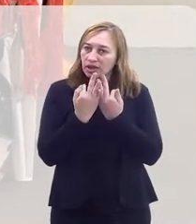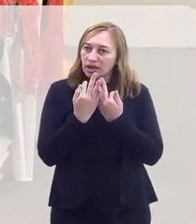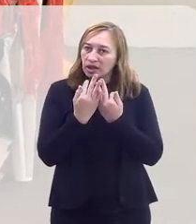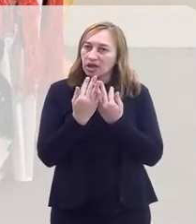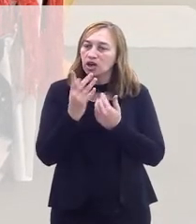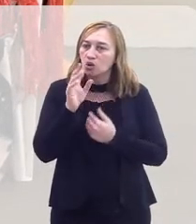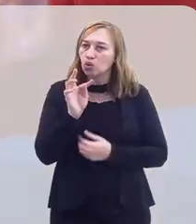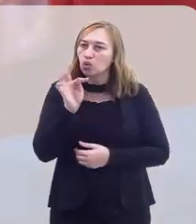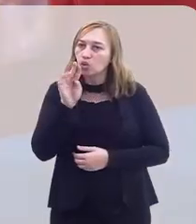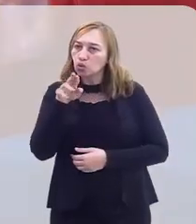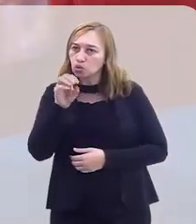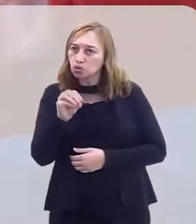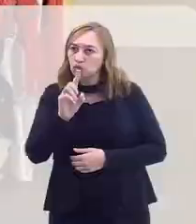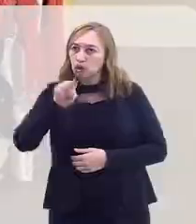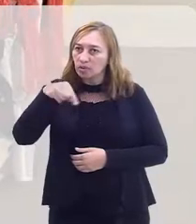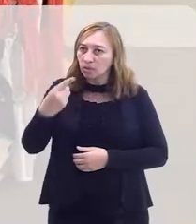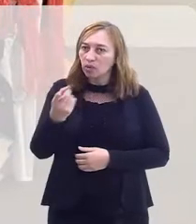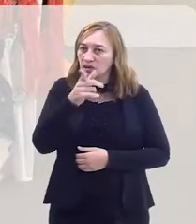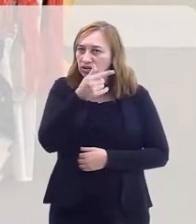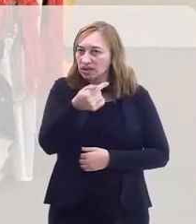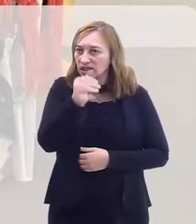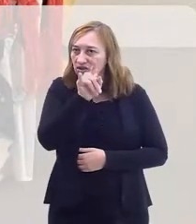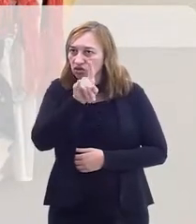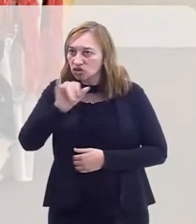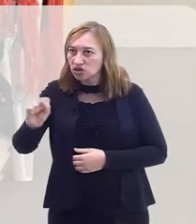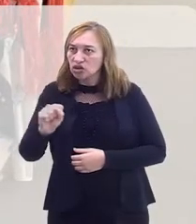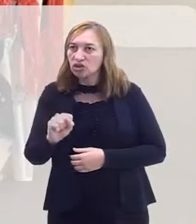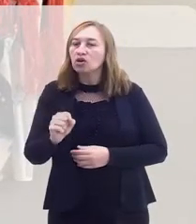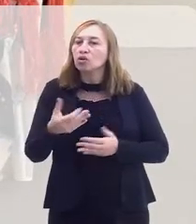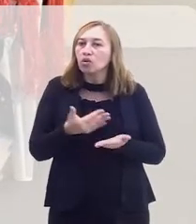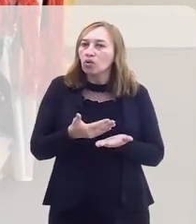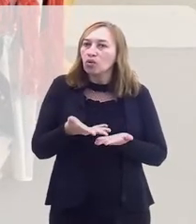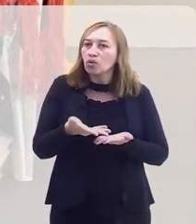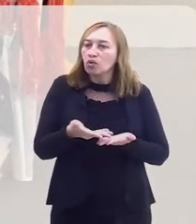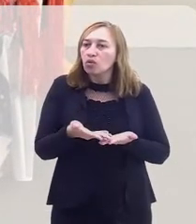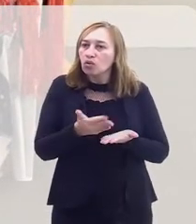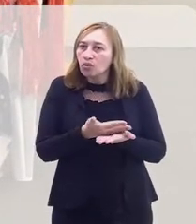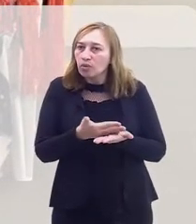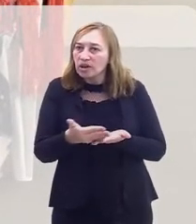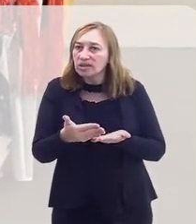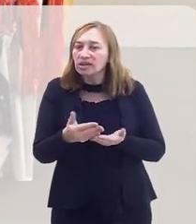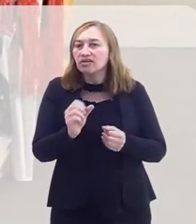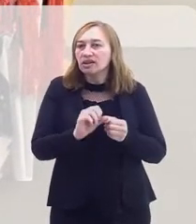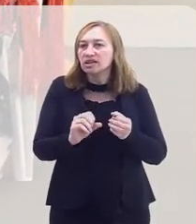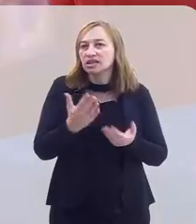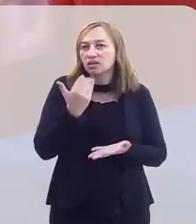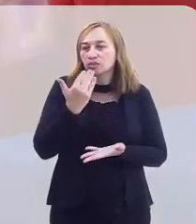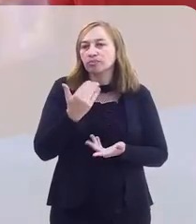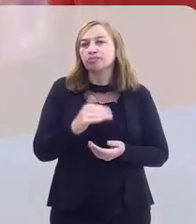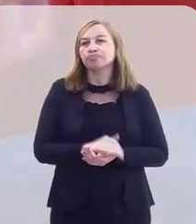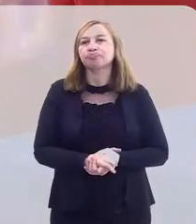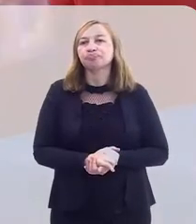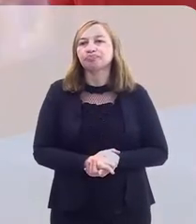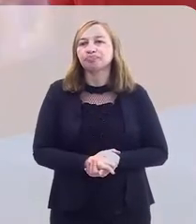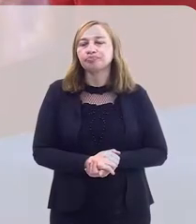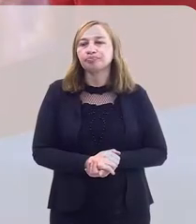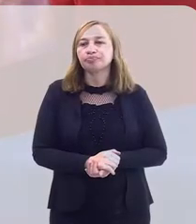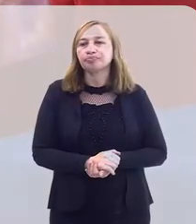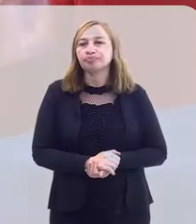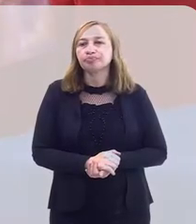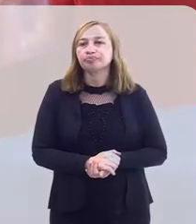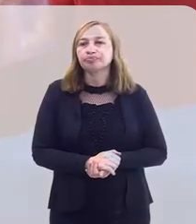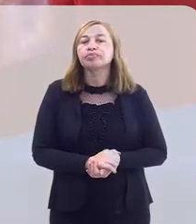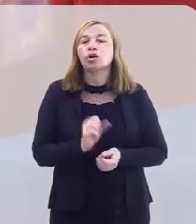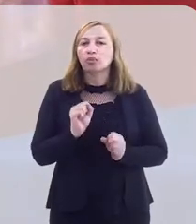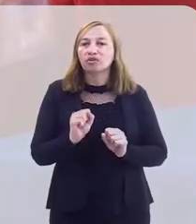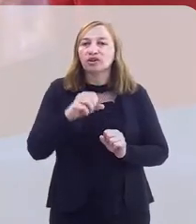de casa. De casa. E aí, no sétimo dia, você pode começar a fazer... Sim, já com o sétimo dia. Você pode fazer,